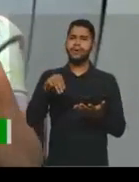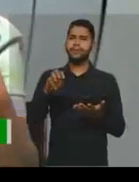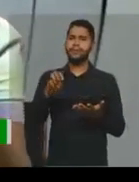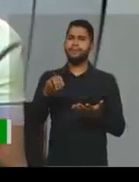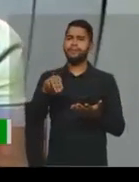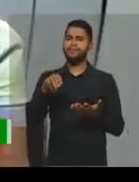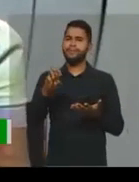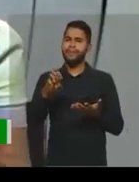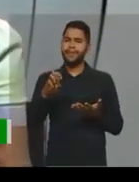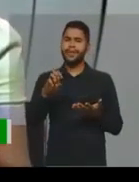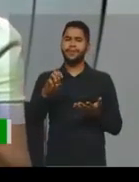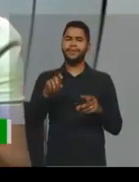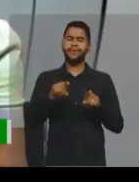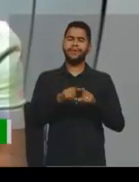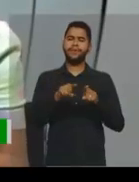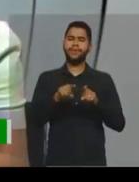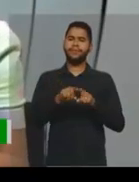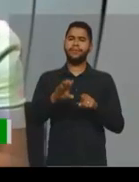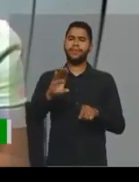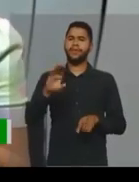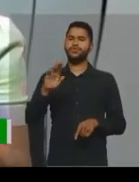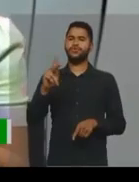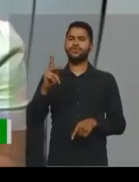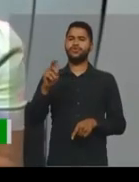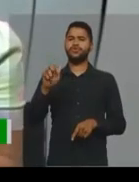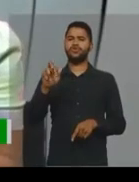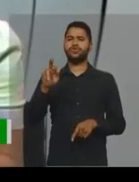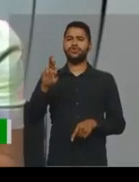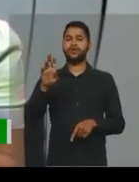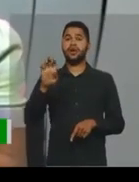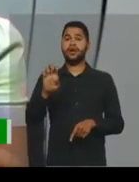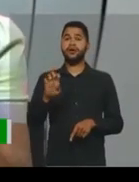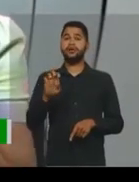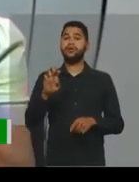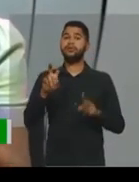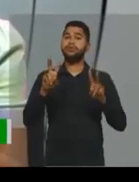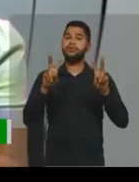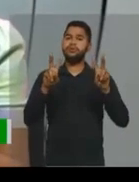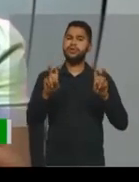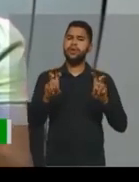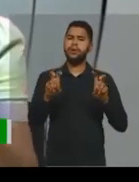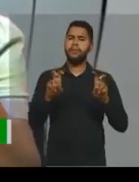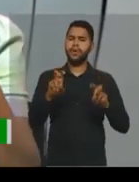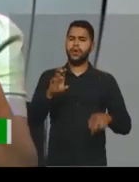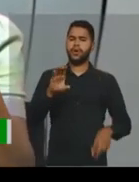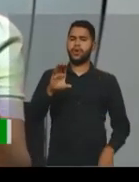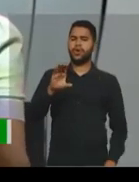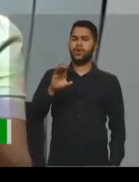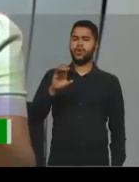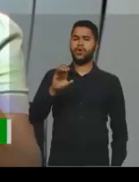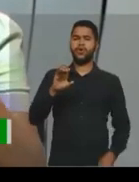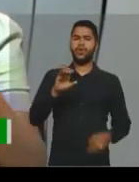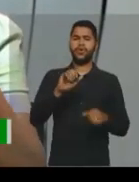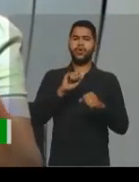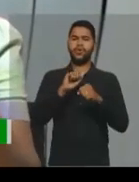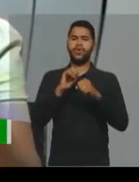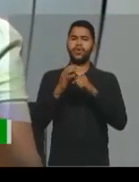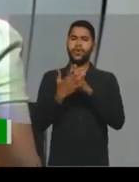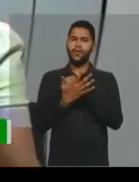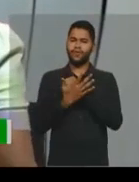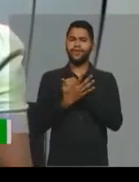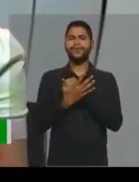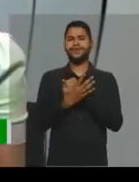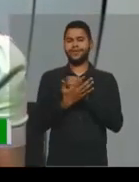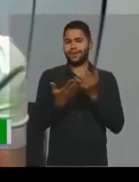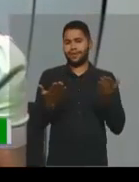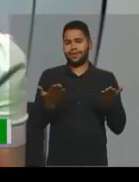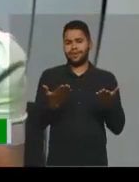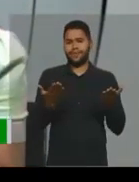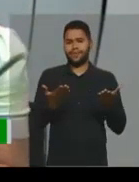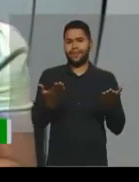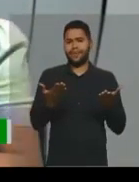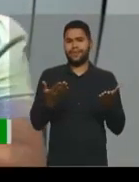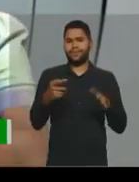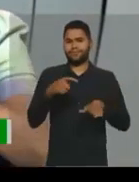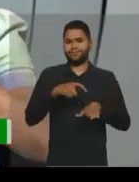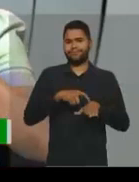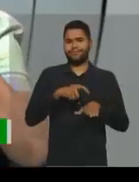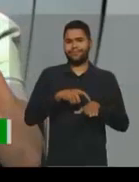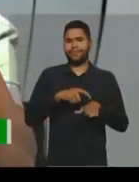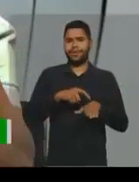várias charges sobre a Covid. Por quê? Porque estamos vivendo este momento.